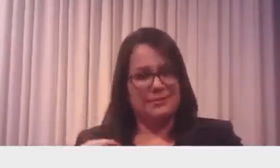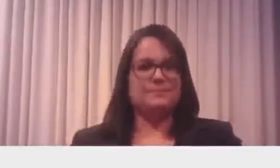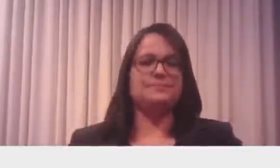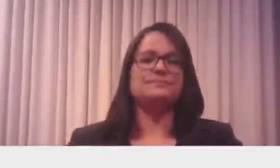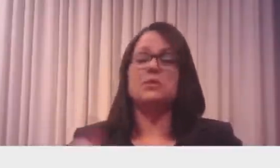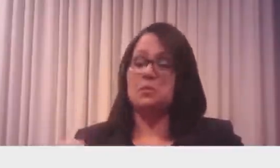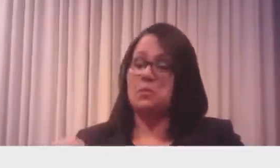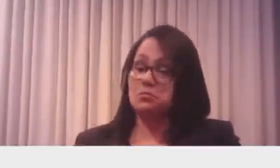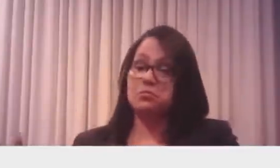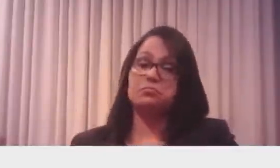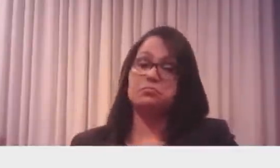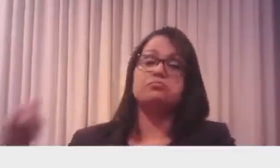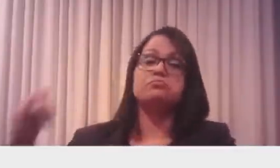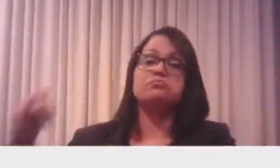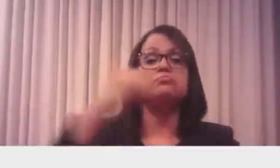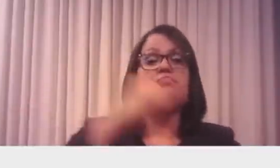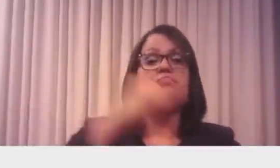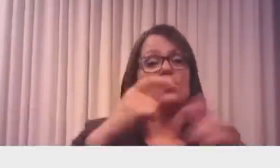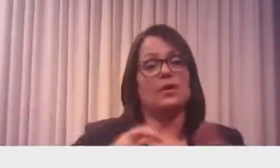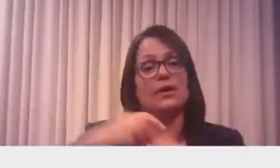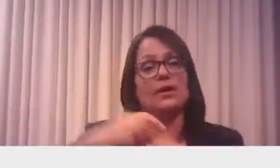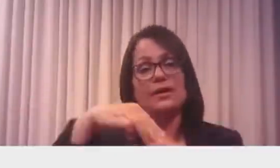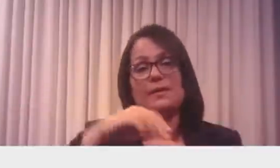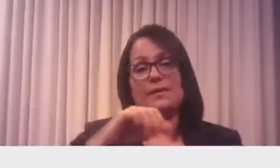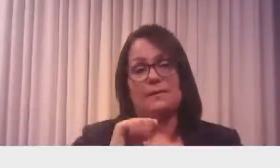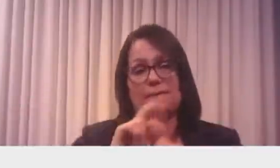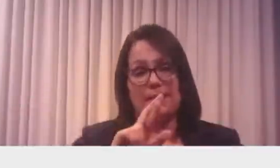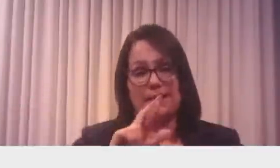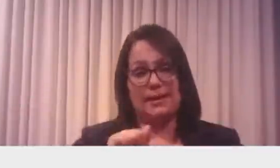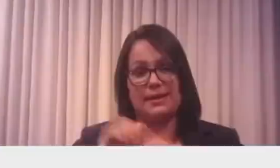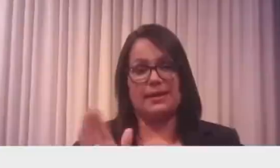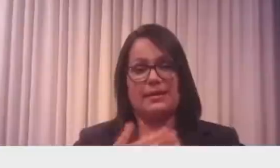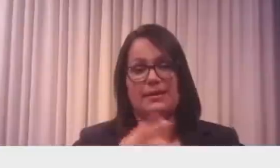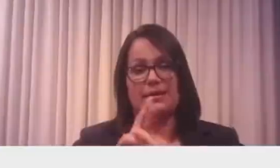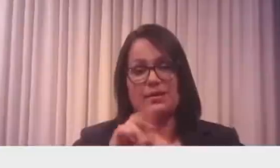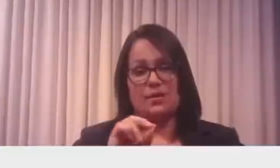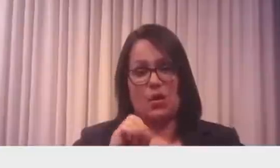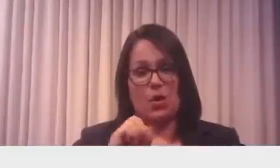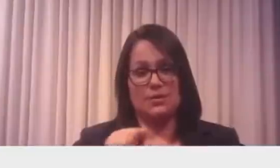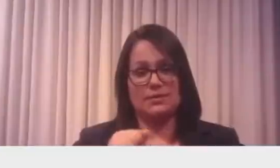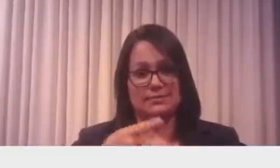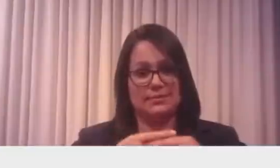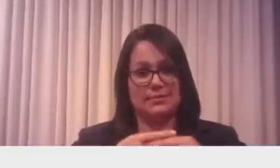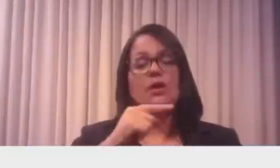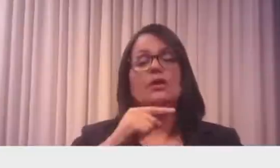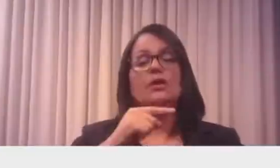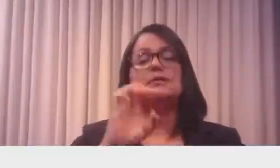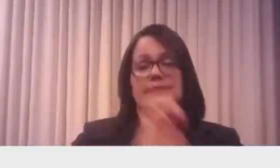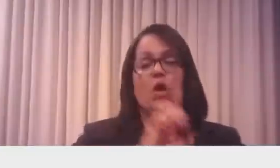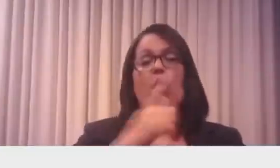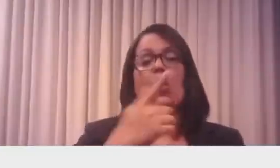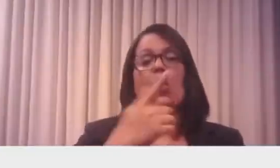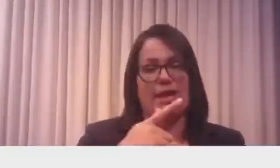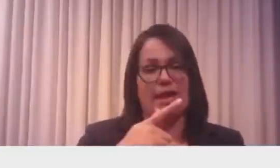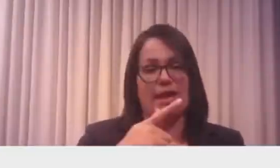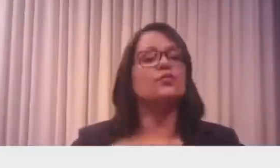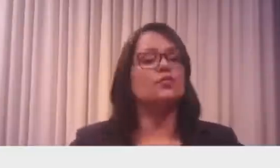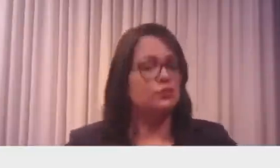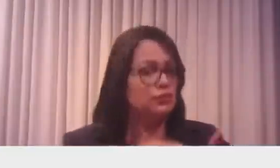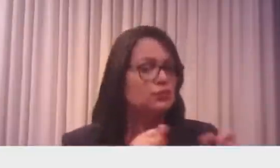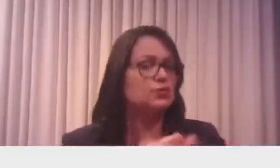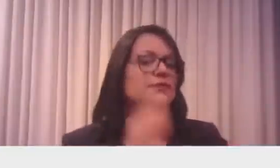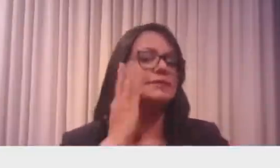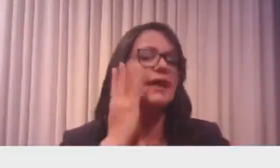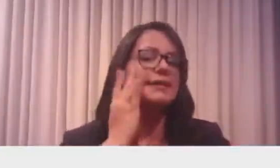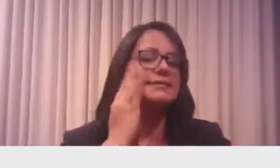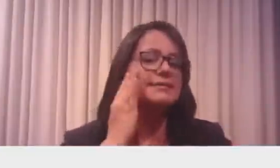saí e fui para Mara Rosa, Goiás, juntamente com o Tarcísio. E ali foi assinada,